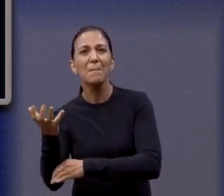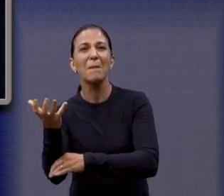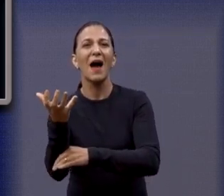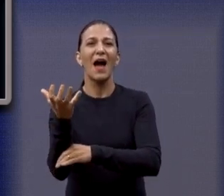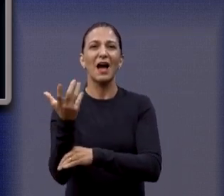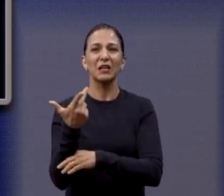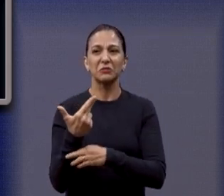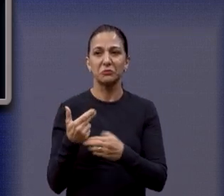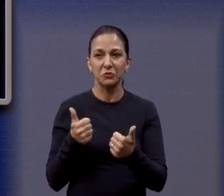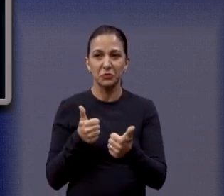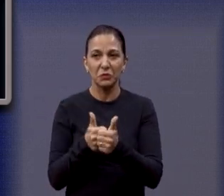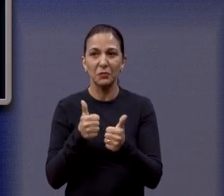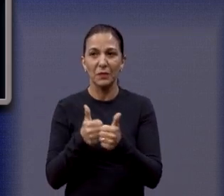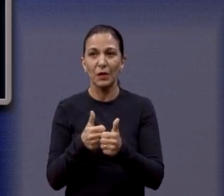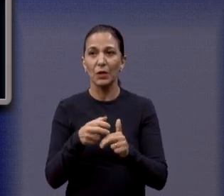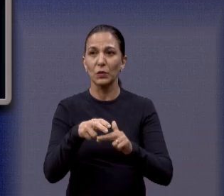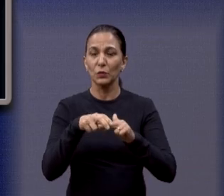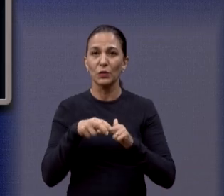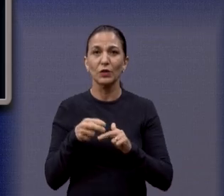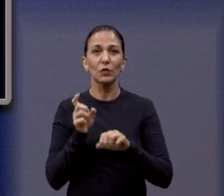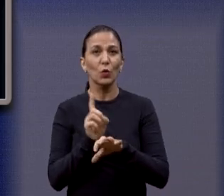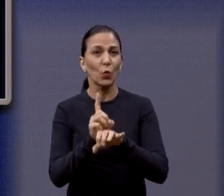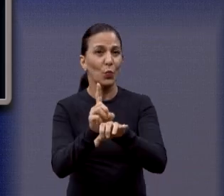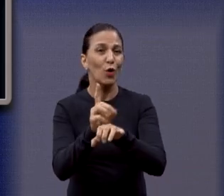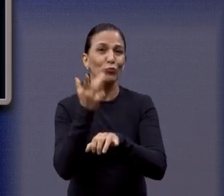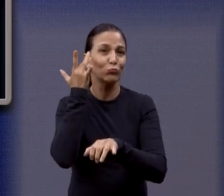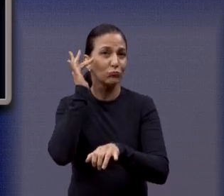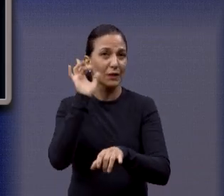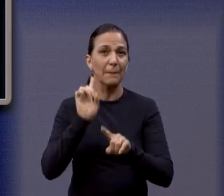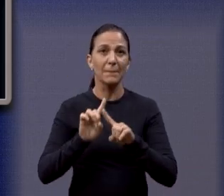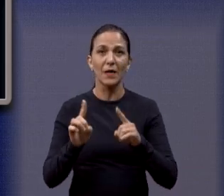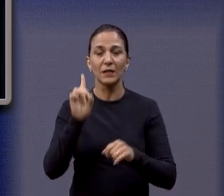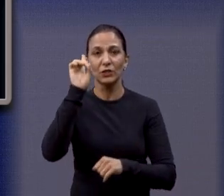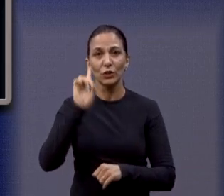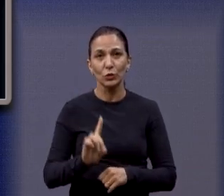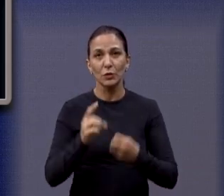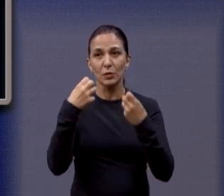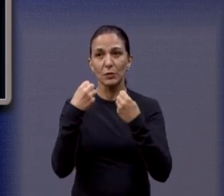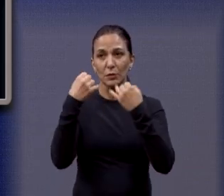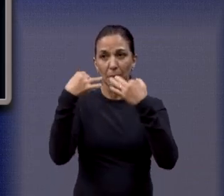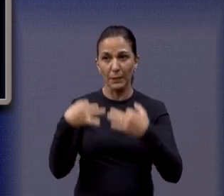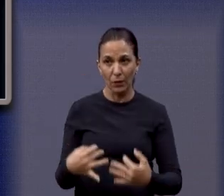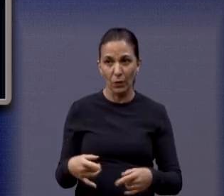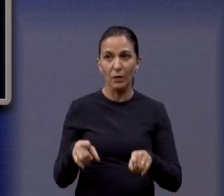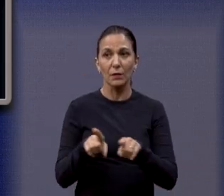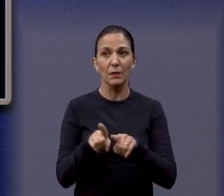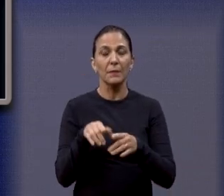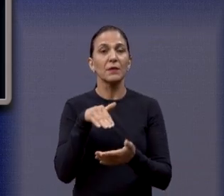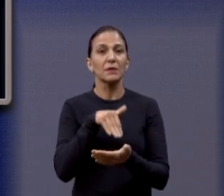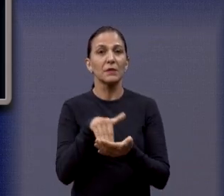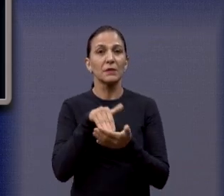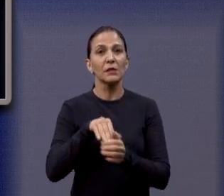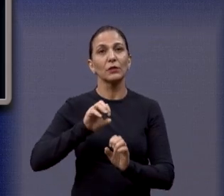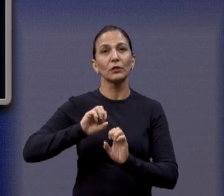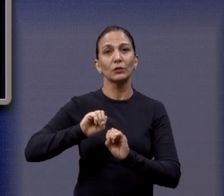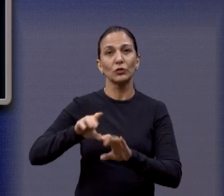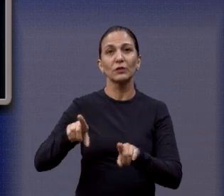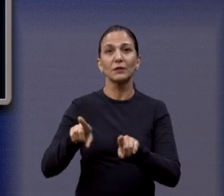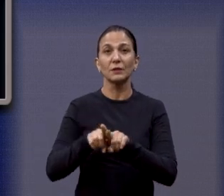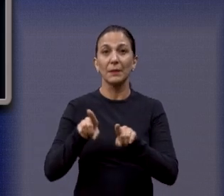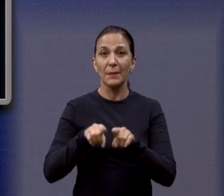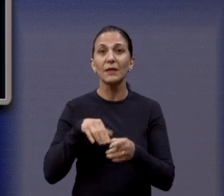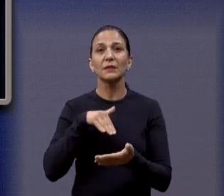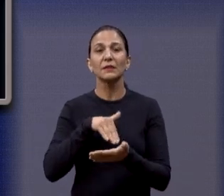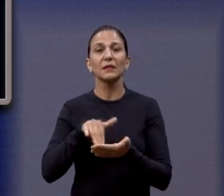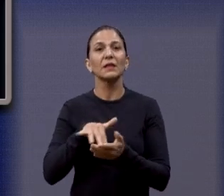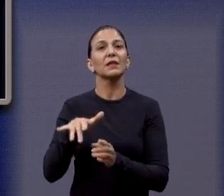que está causando a entrada de escorpiões na escola, mas segundo a diretora, tanto a Secretaria de Educação quanto a Secretaria